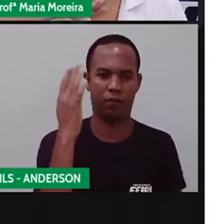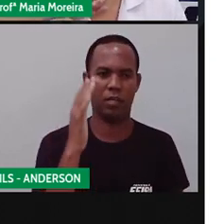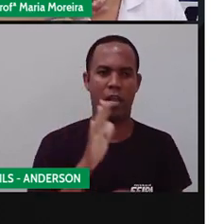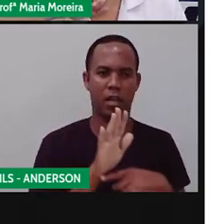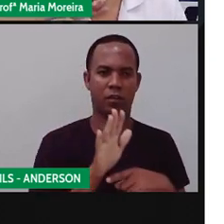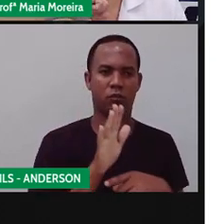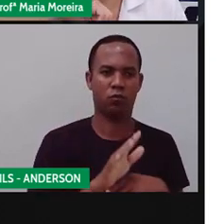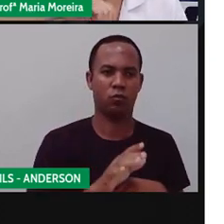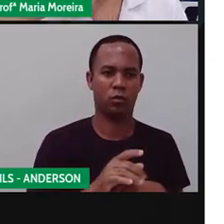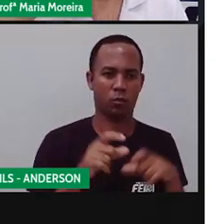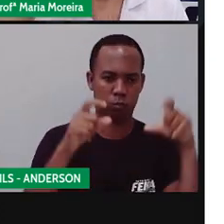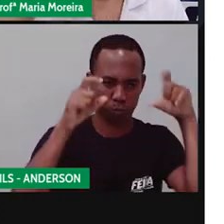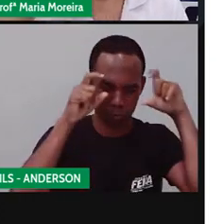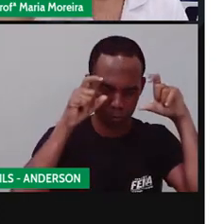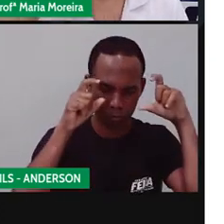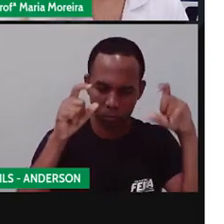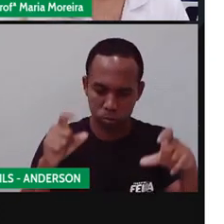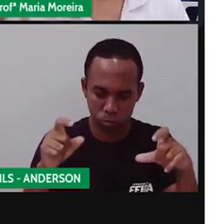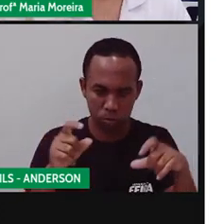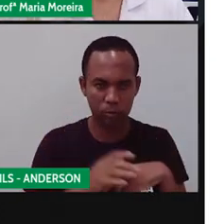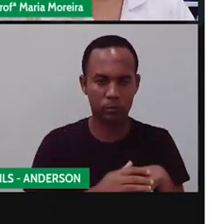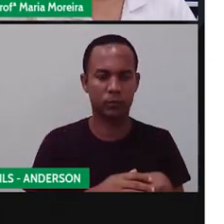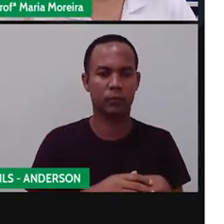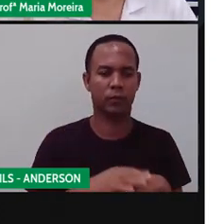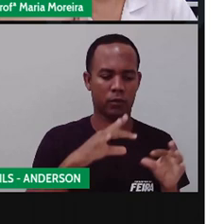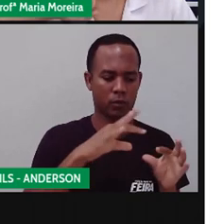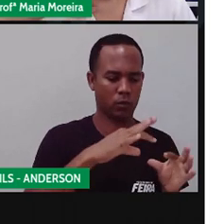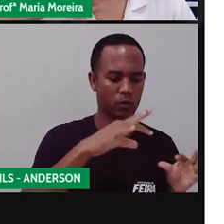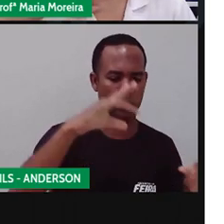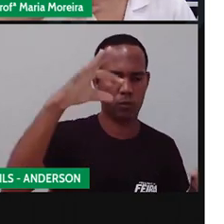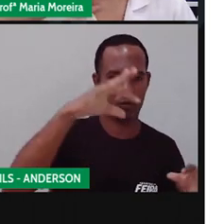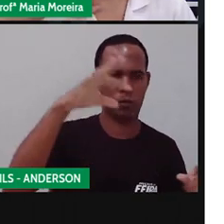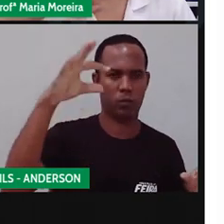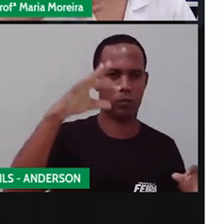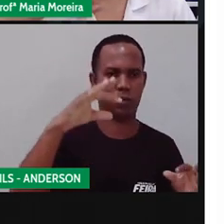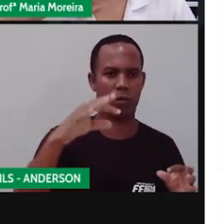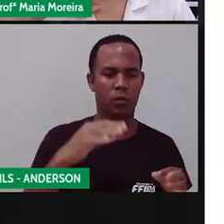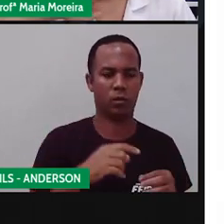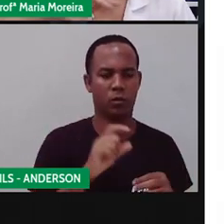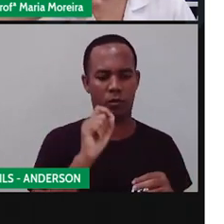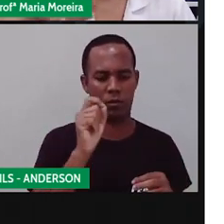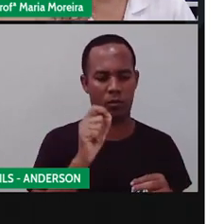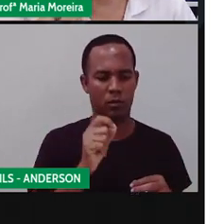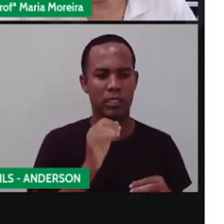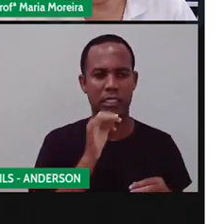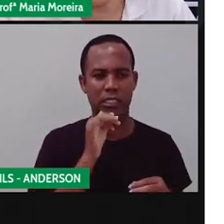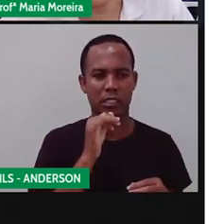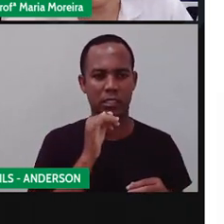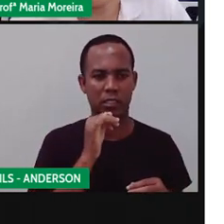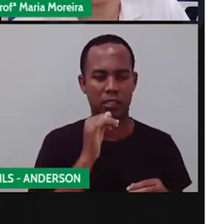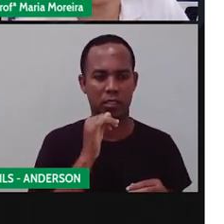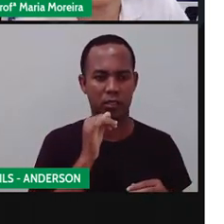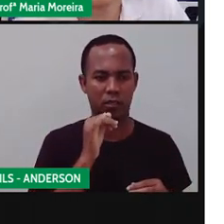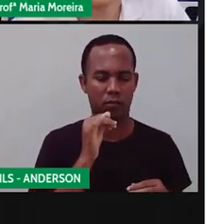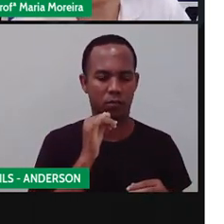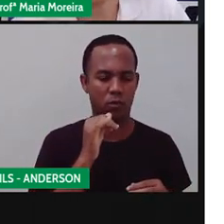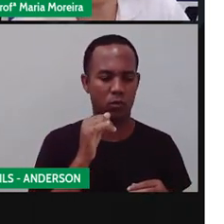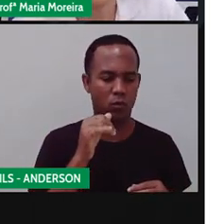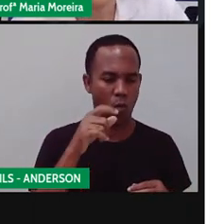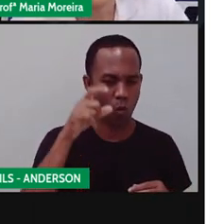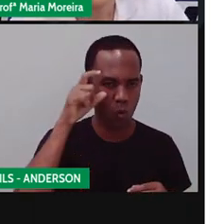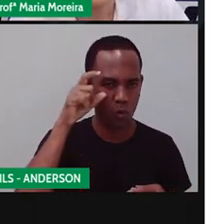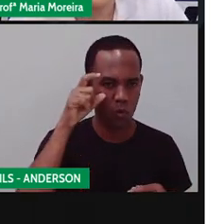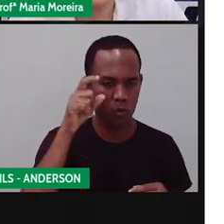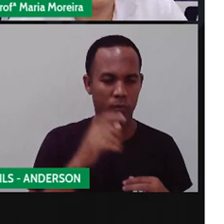Ogum, não é isso? Na espada de Ogum, que, ah, eu não sei pra que a espada de Ogum serve, mas eu acredito que seja também pra afastar o olhado.